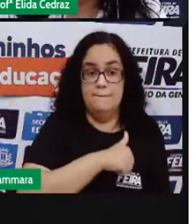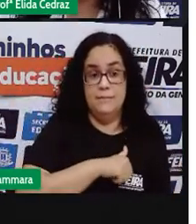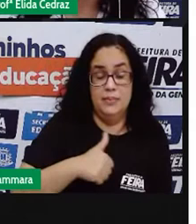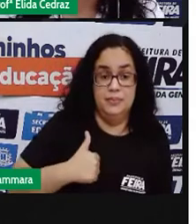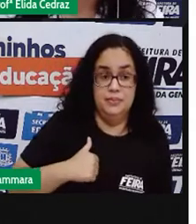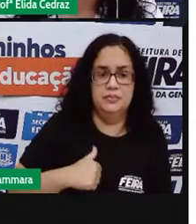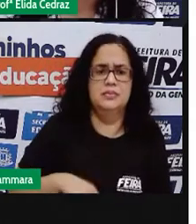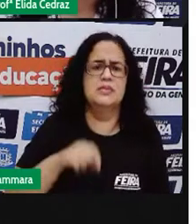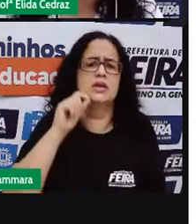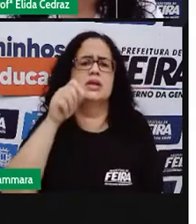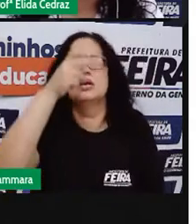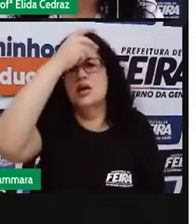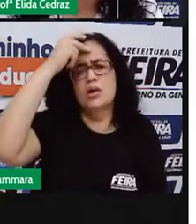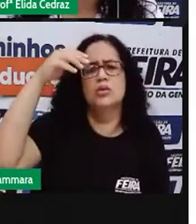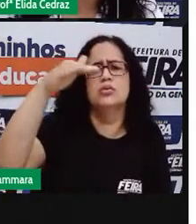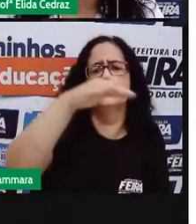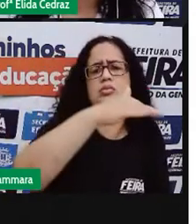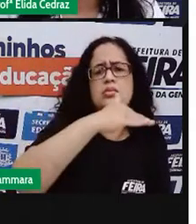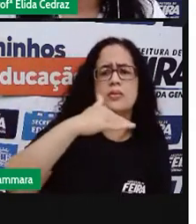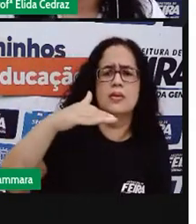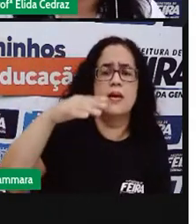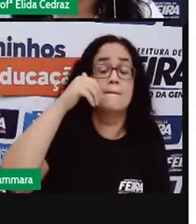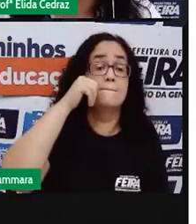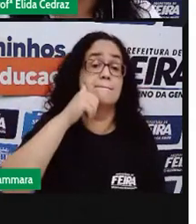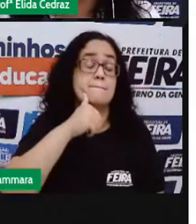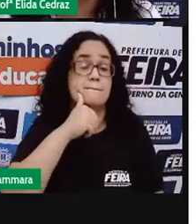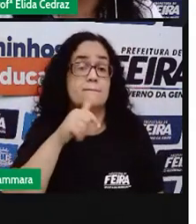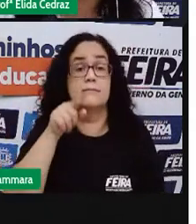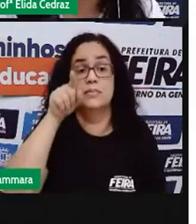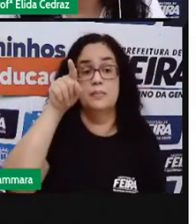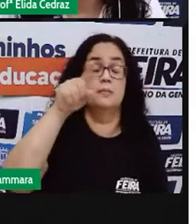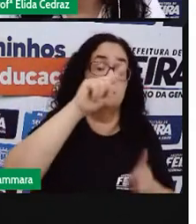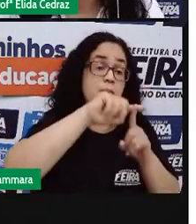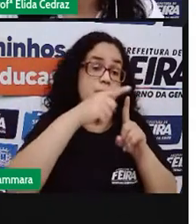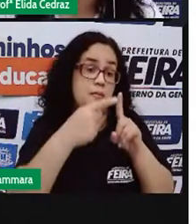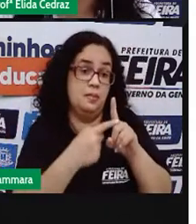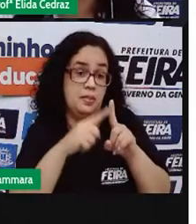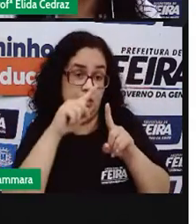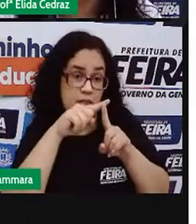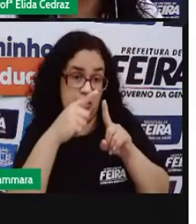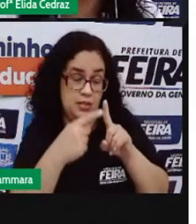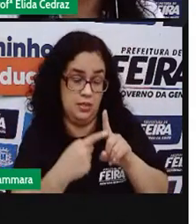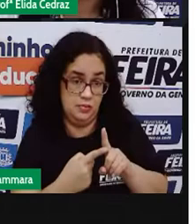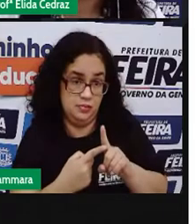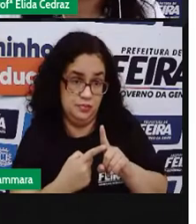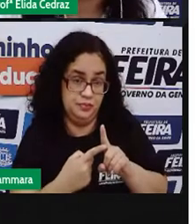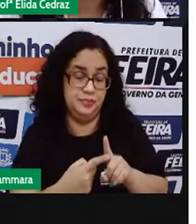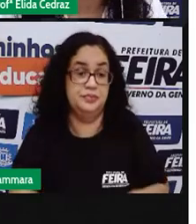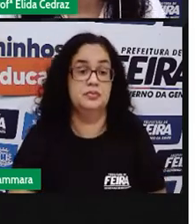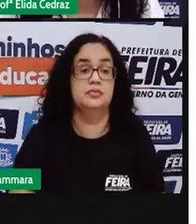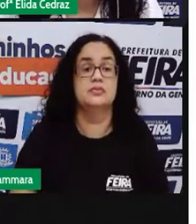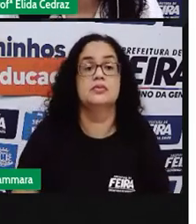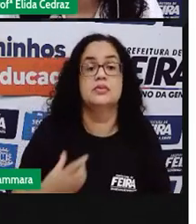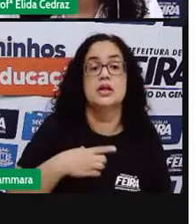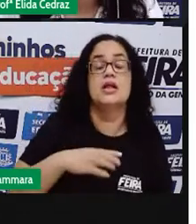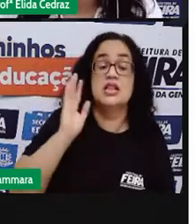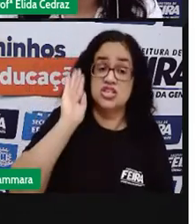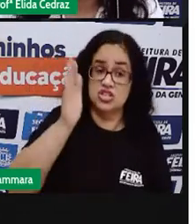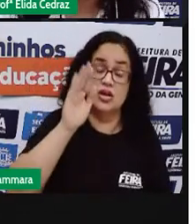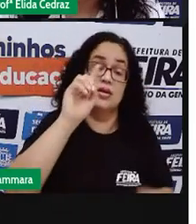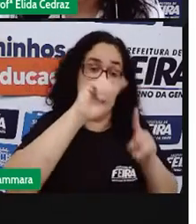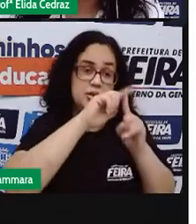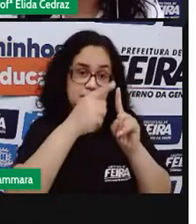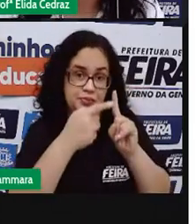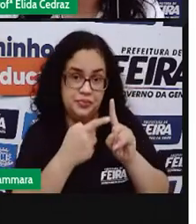Quem é o público-alvo? O público-alvo são as gestantes, as que estão